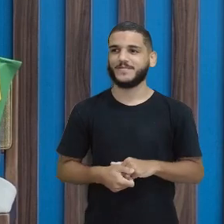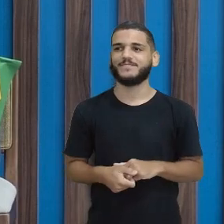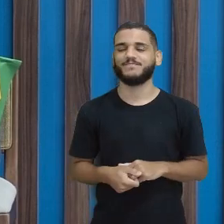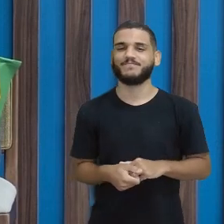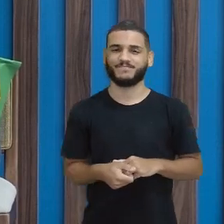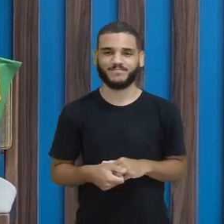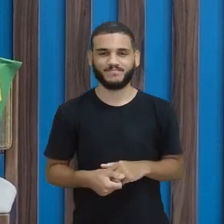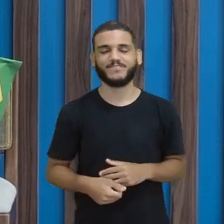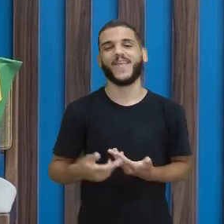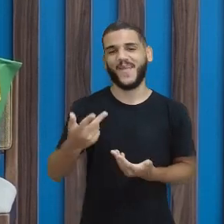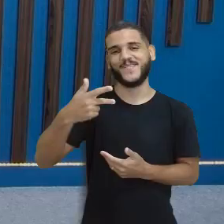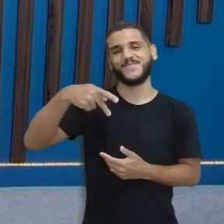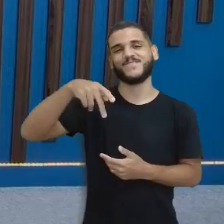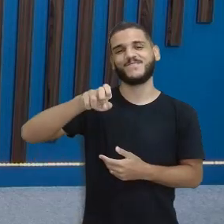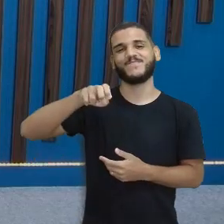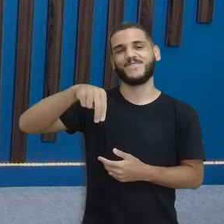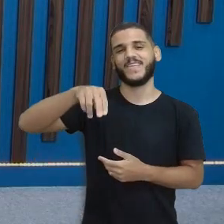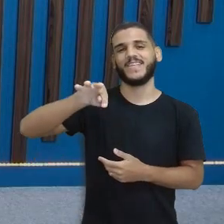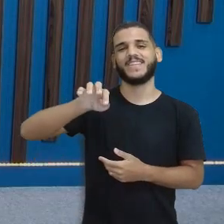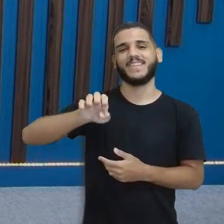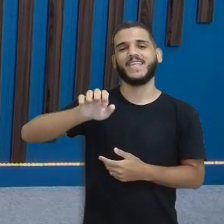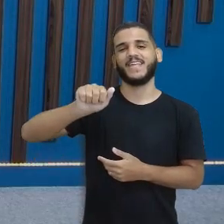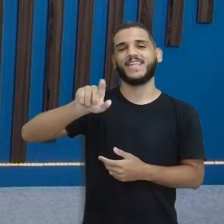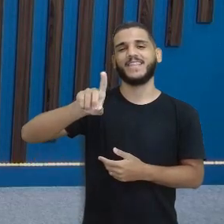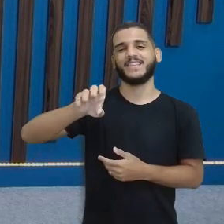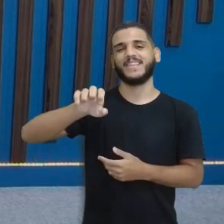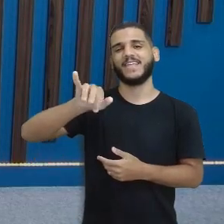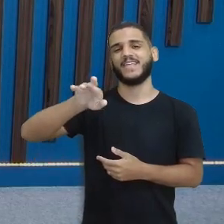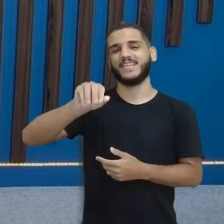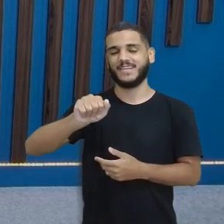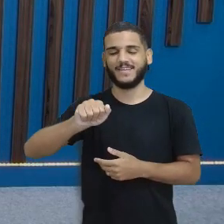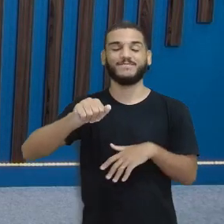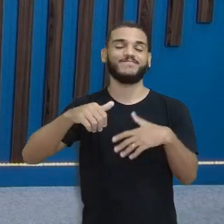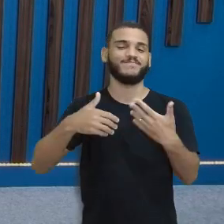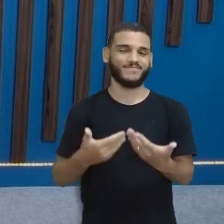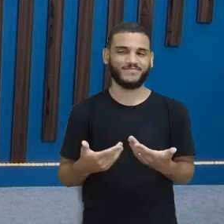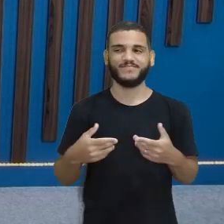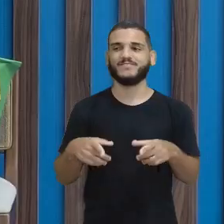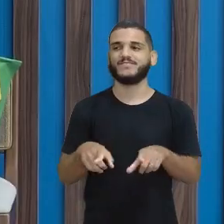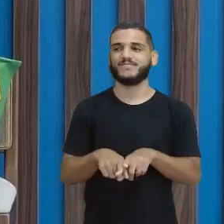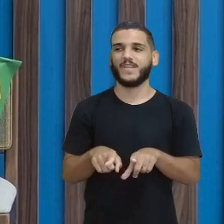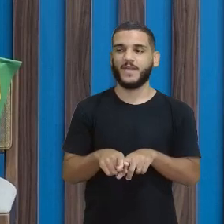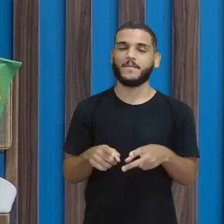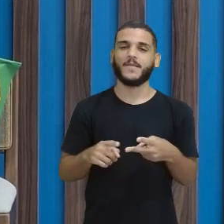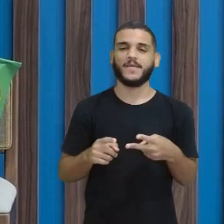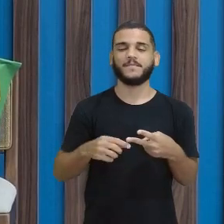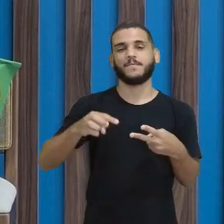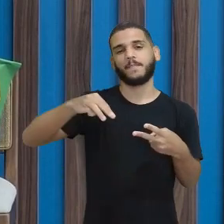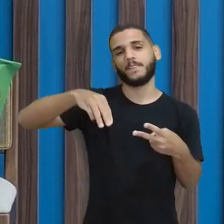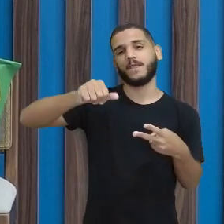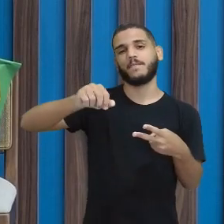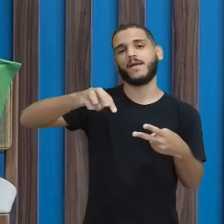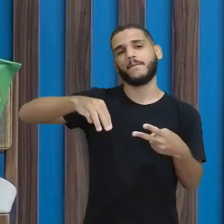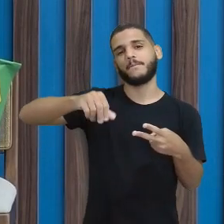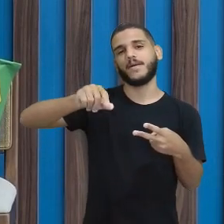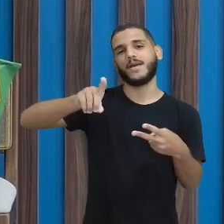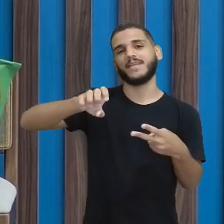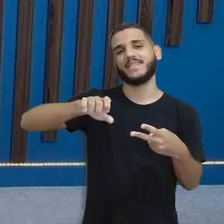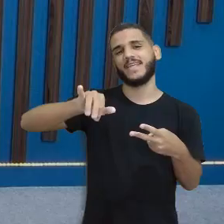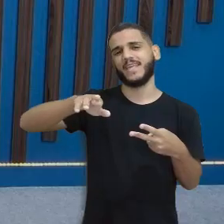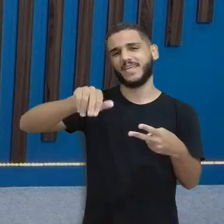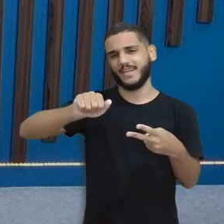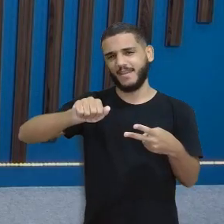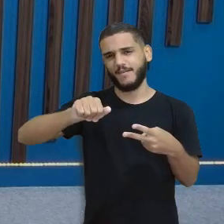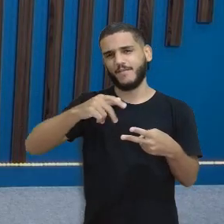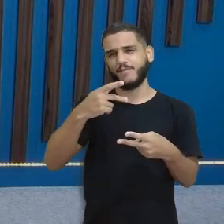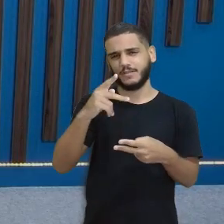Penteadeira Penteadeira Cadeira Penteadeira Mamadeira Mamadeira E aí? Você sabe